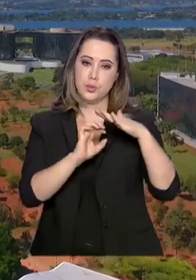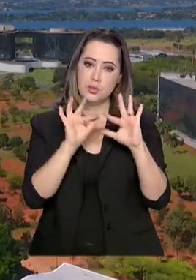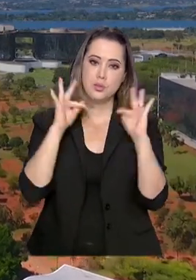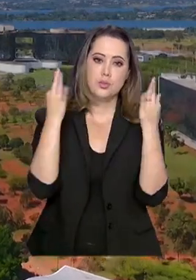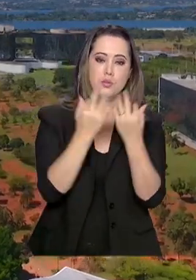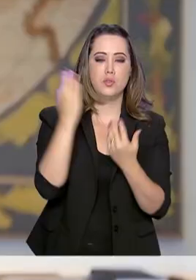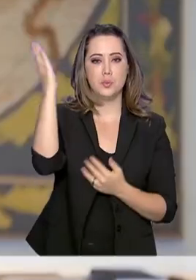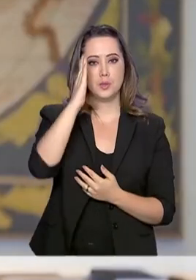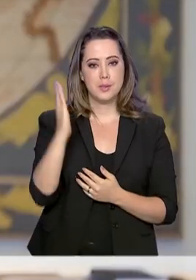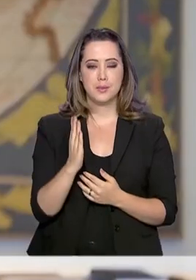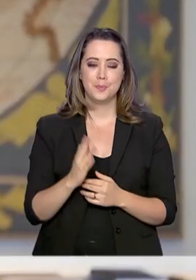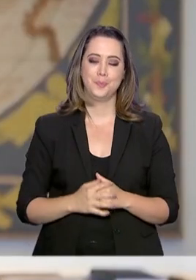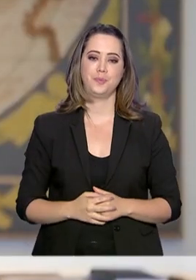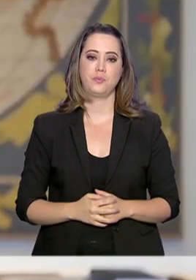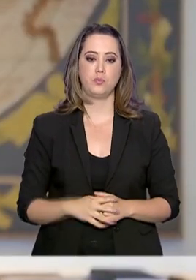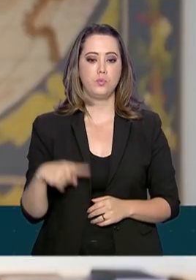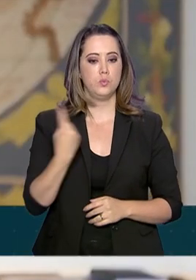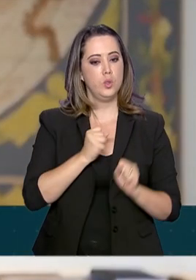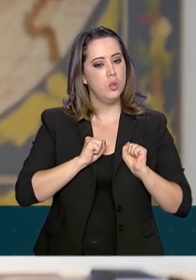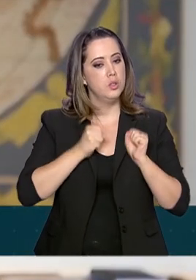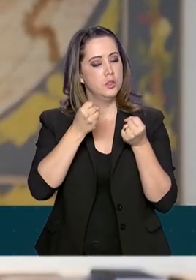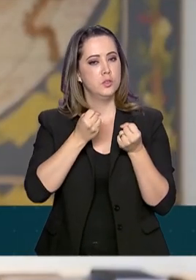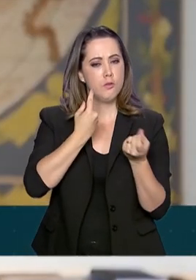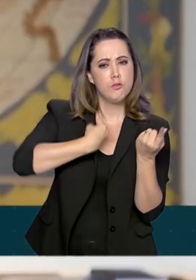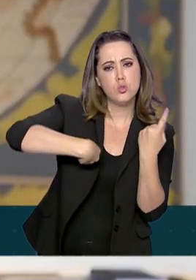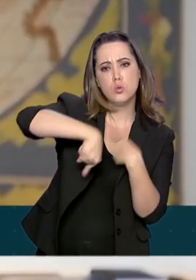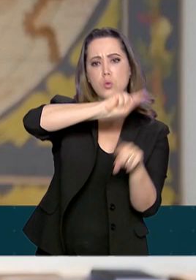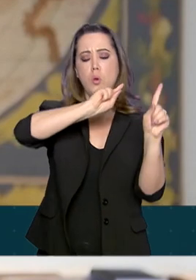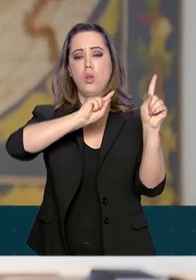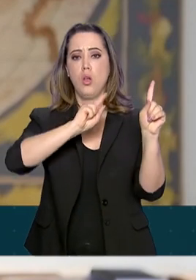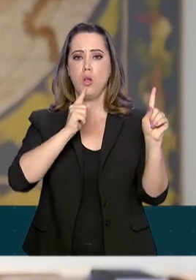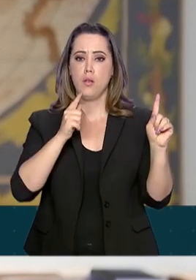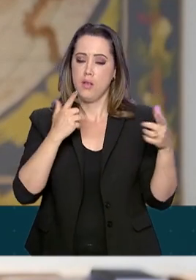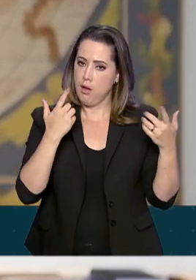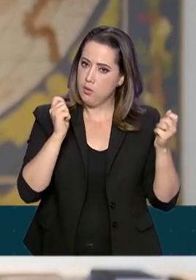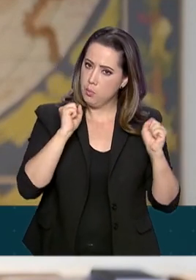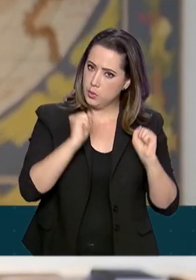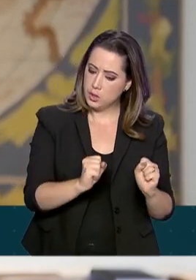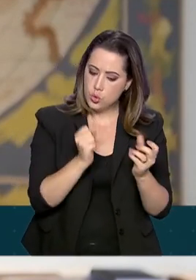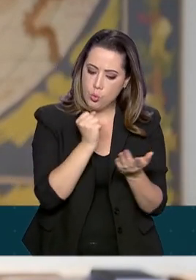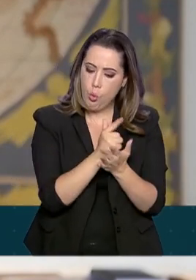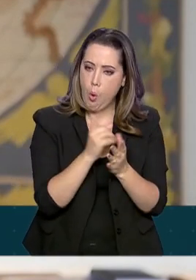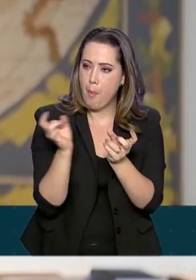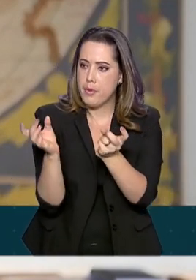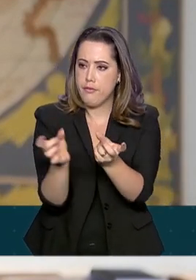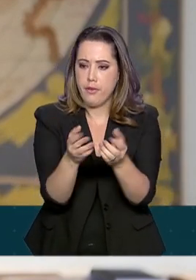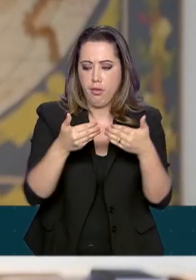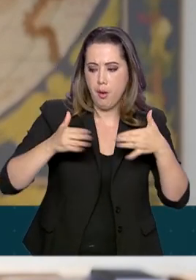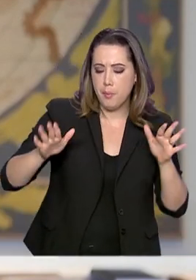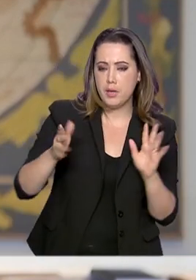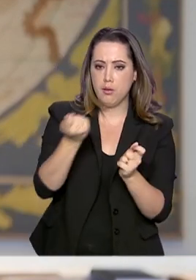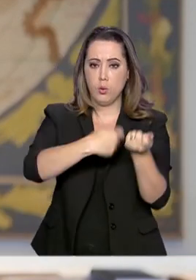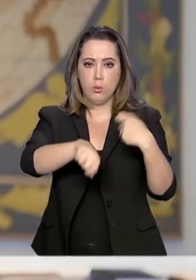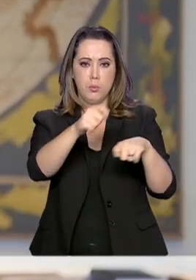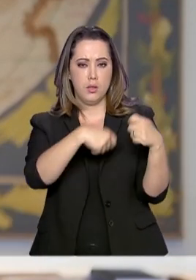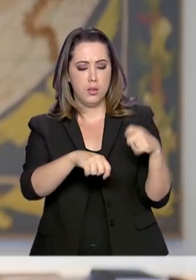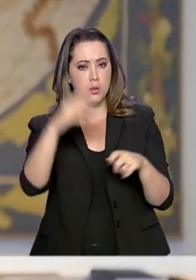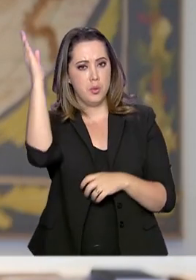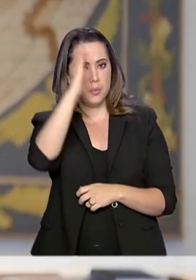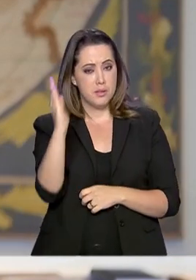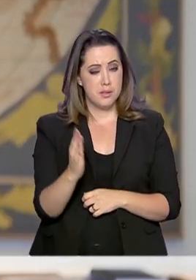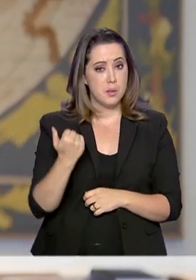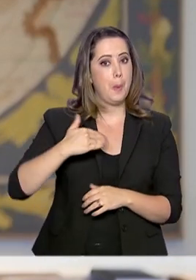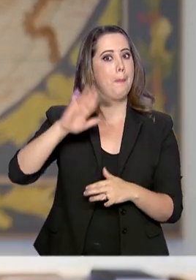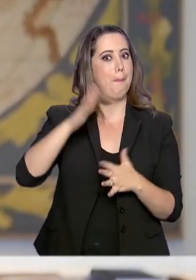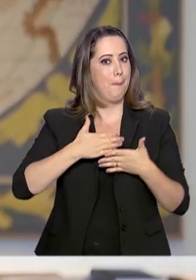Investimentos. Estamos empenhados em revolucionar o ambiente de negócio do Brasil, abrir economia e tornar o Brasil uma economia mais